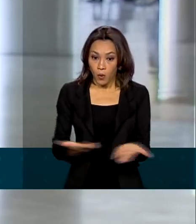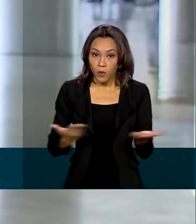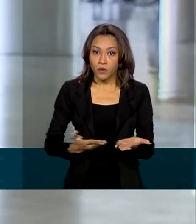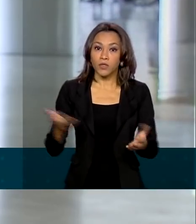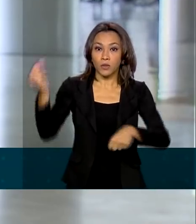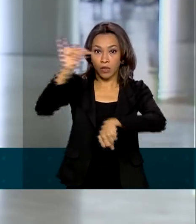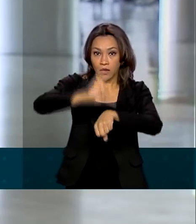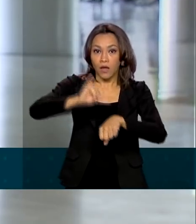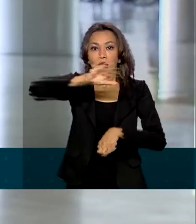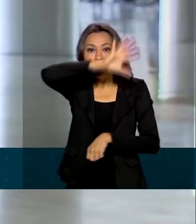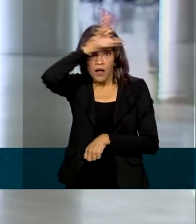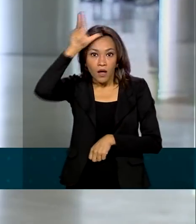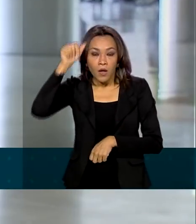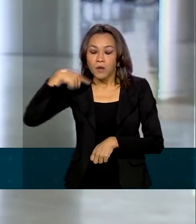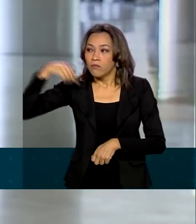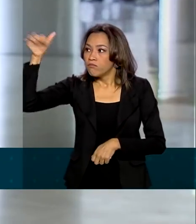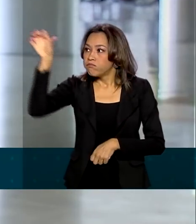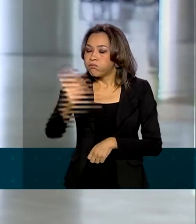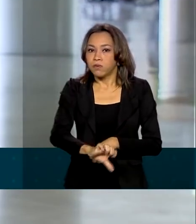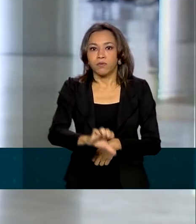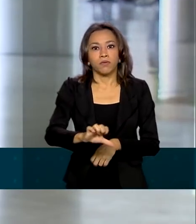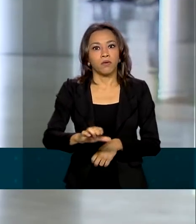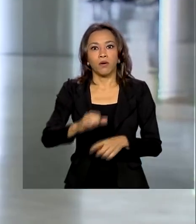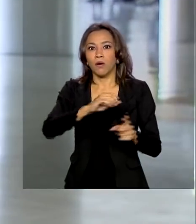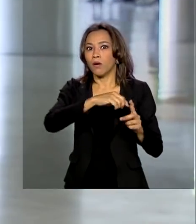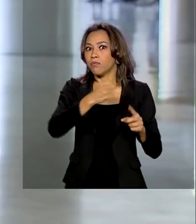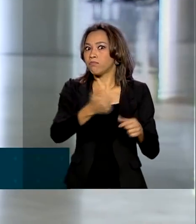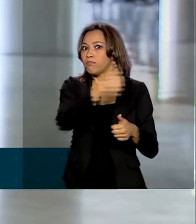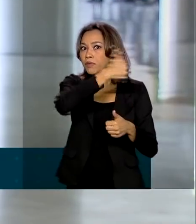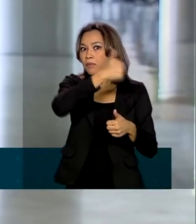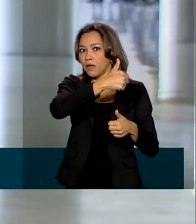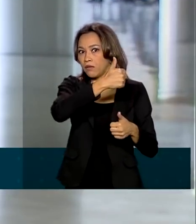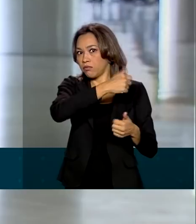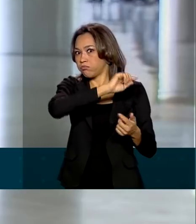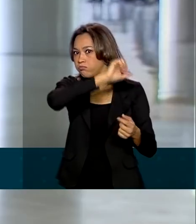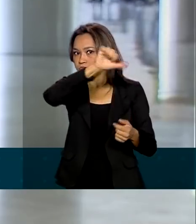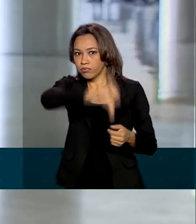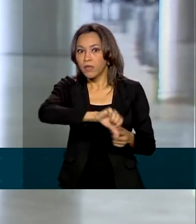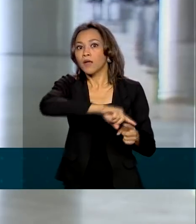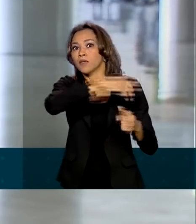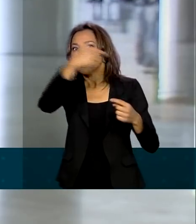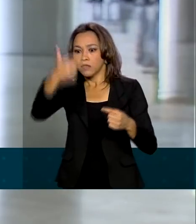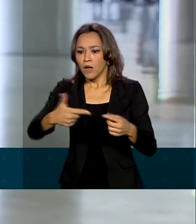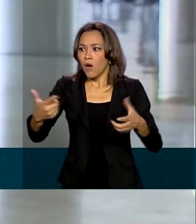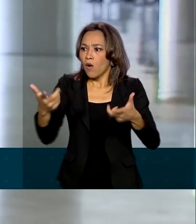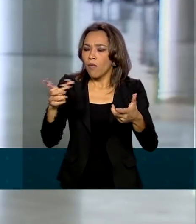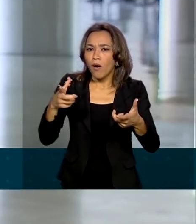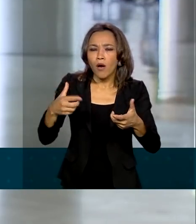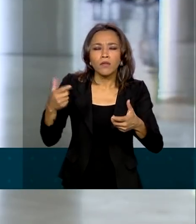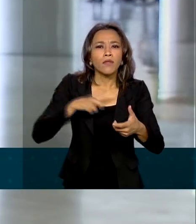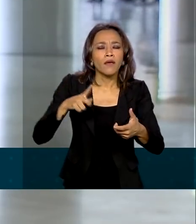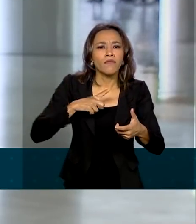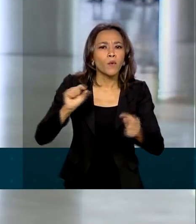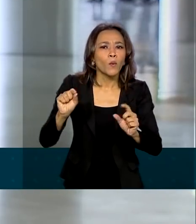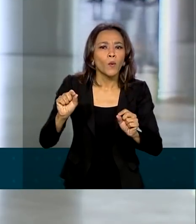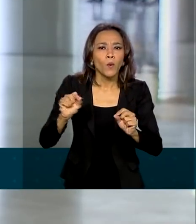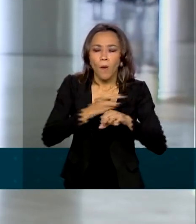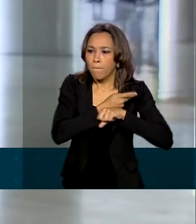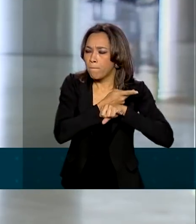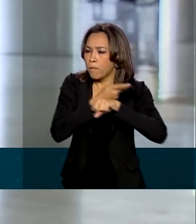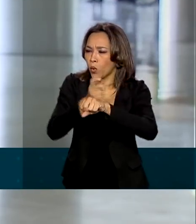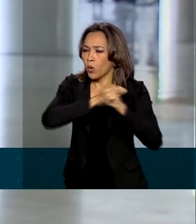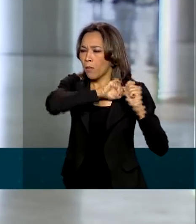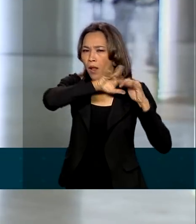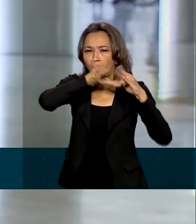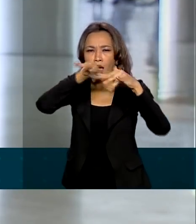piora dos contágios da primeira onda da pandemia. Além disso, houve um aumento das buscas por atendimento